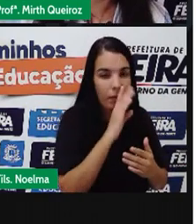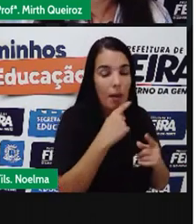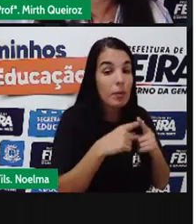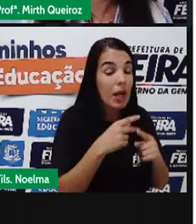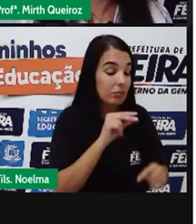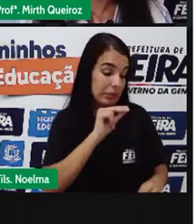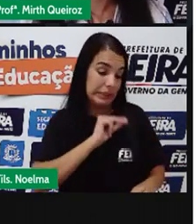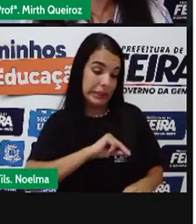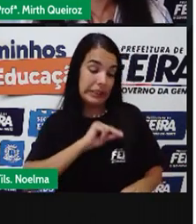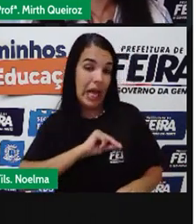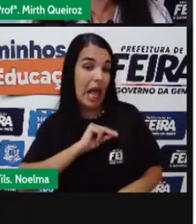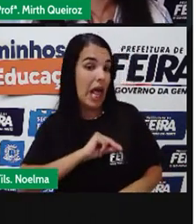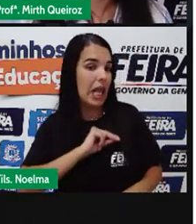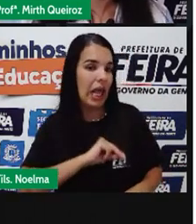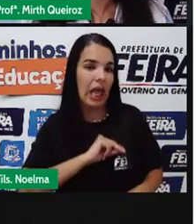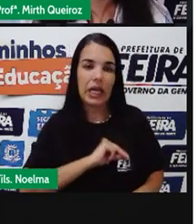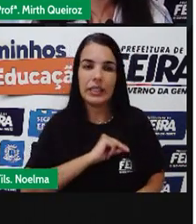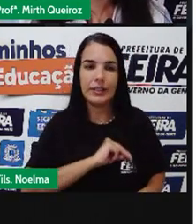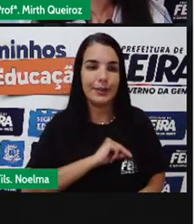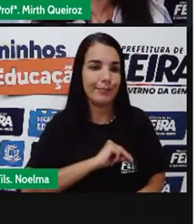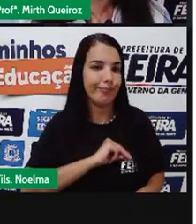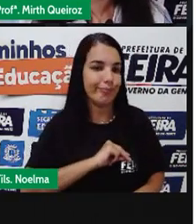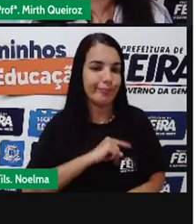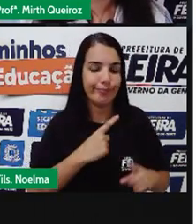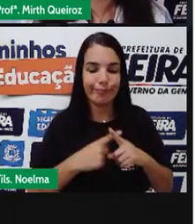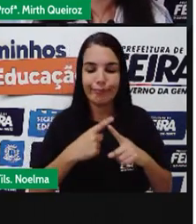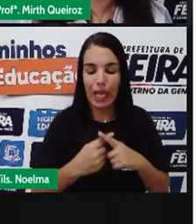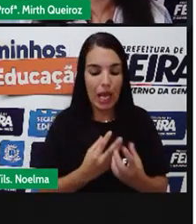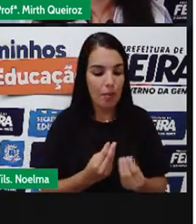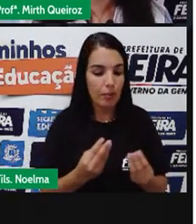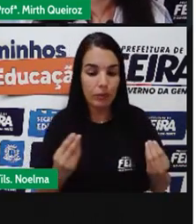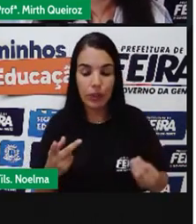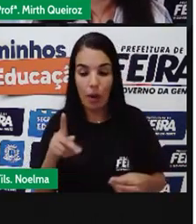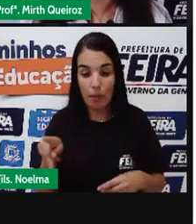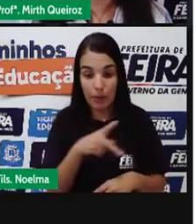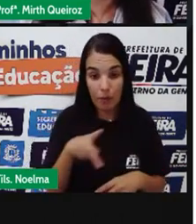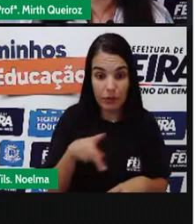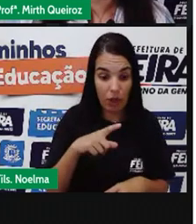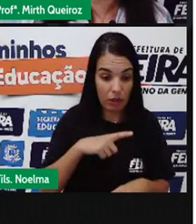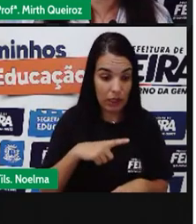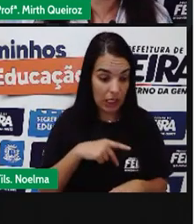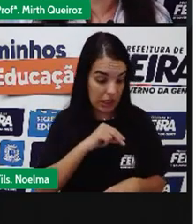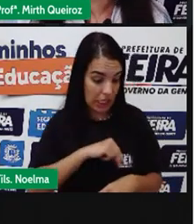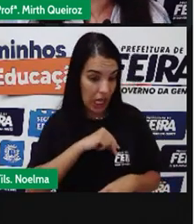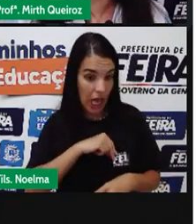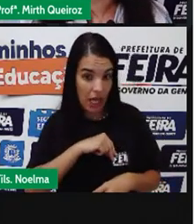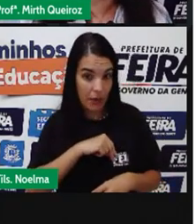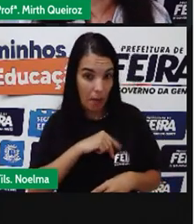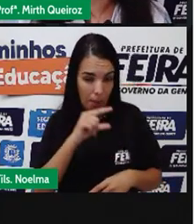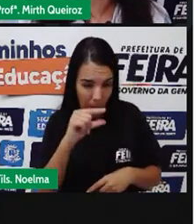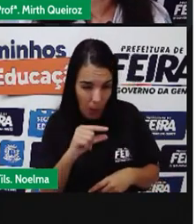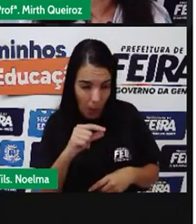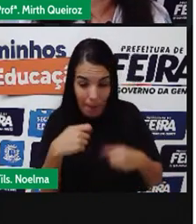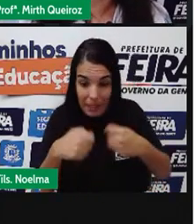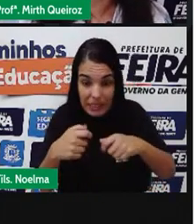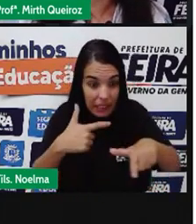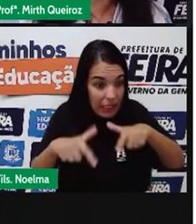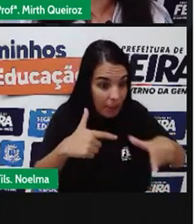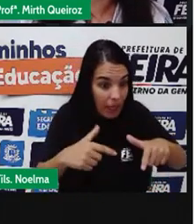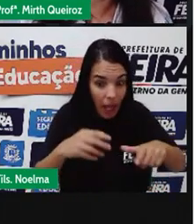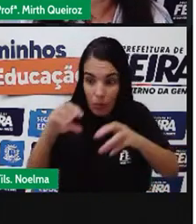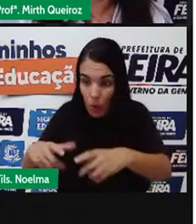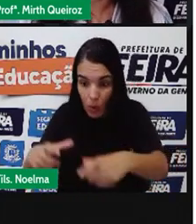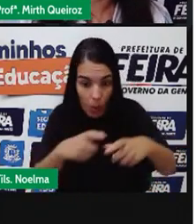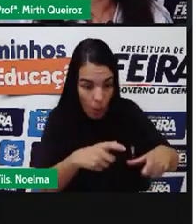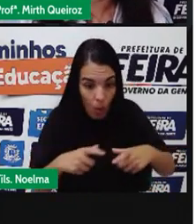salário Do salário Porque muitos professores Devido ao baixo salário Têm que trabalhar Em vários locais Ao mesmo tempo Para poder